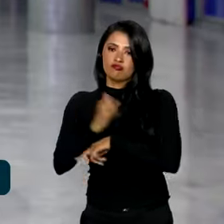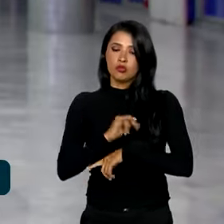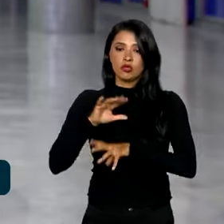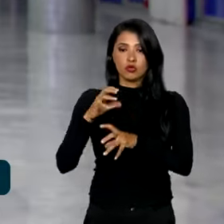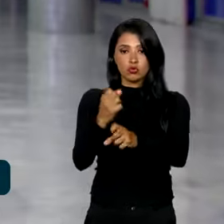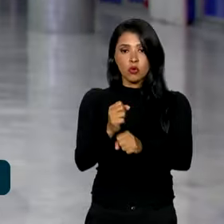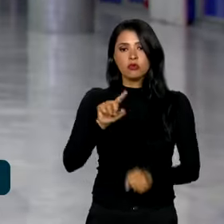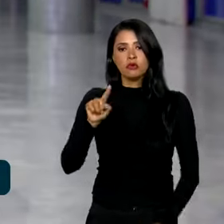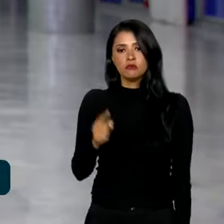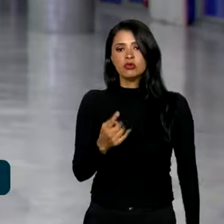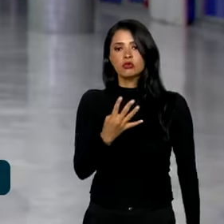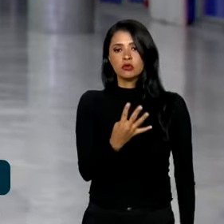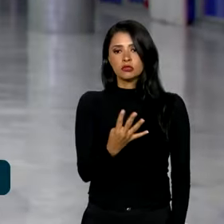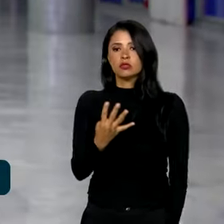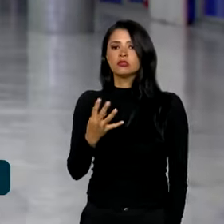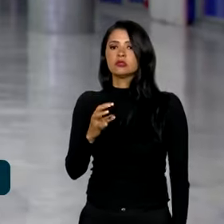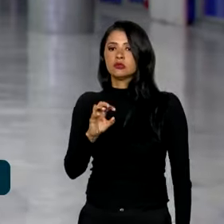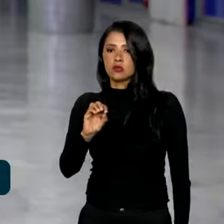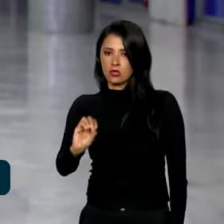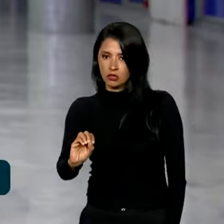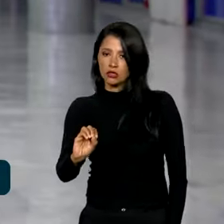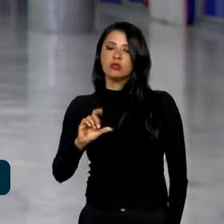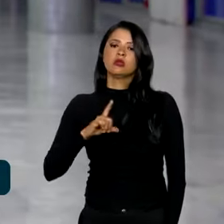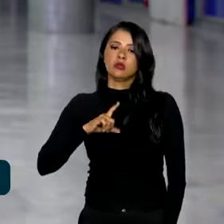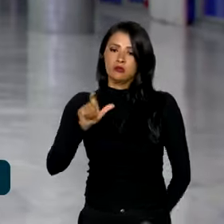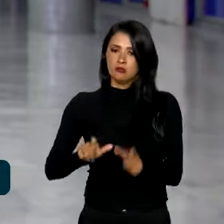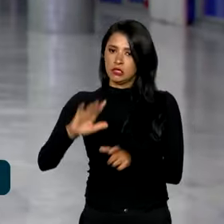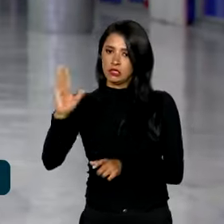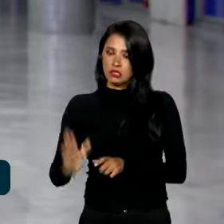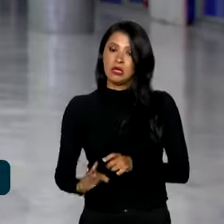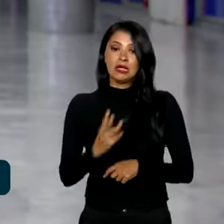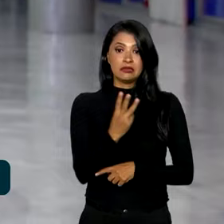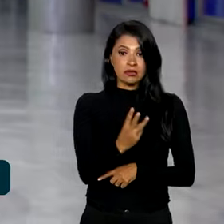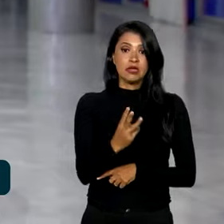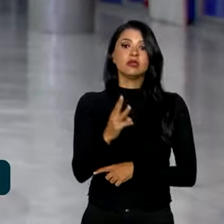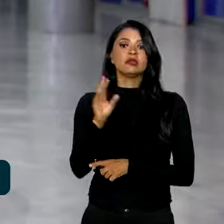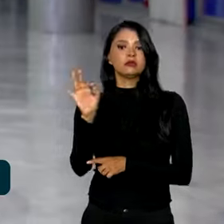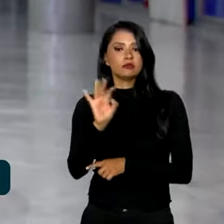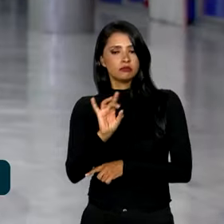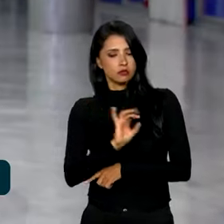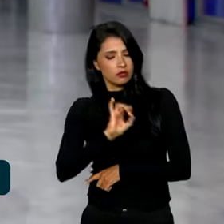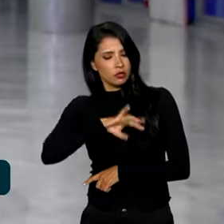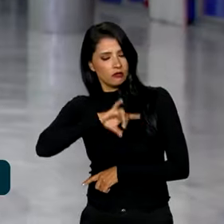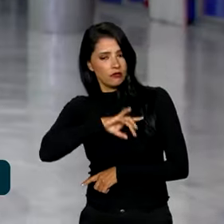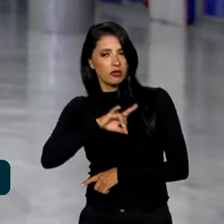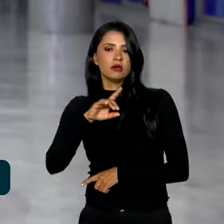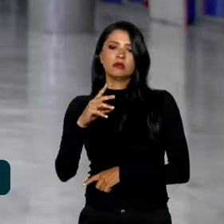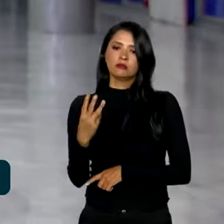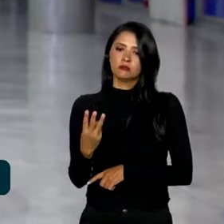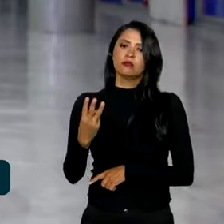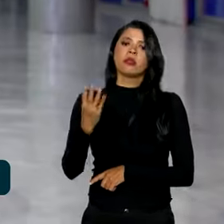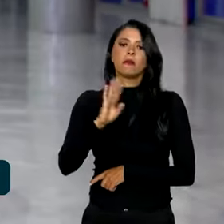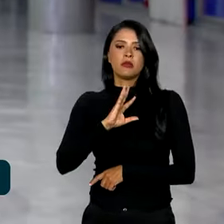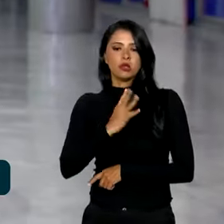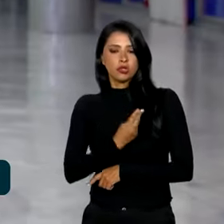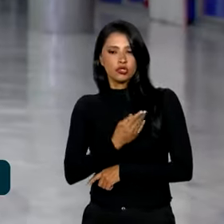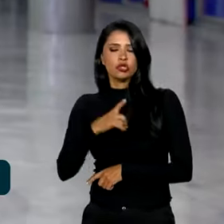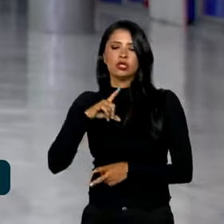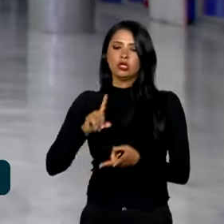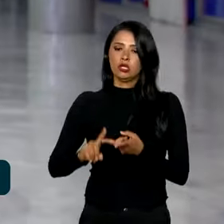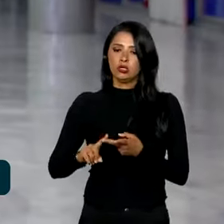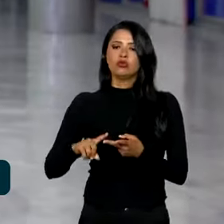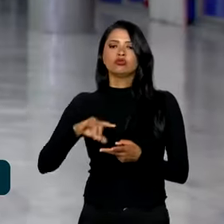.440 brasileiros, três bolivianas, um palestino e um jordaniano, além de 53